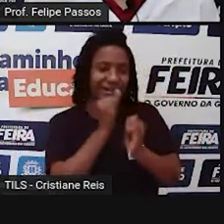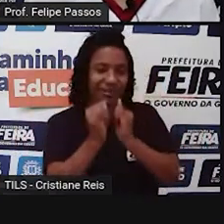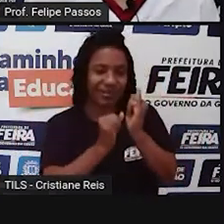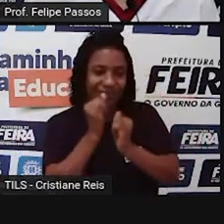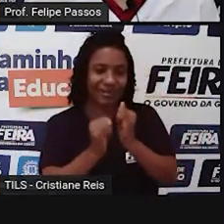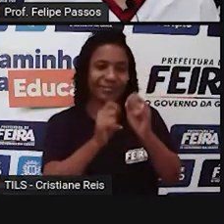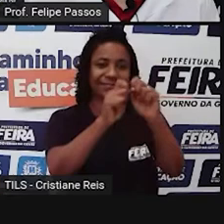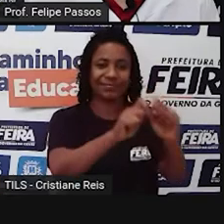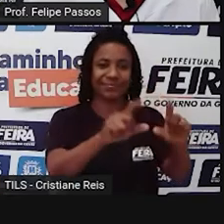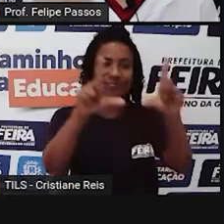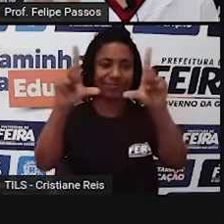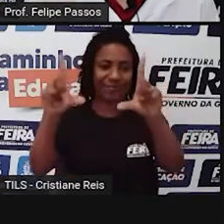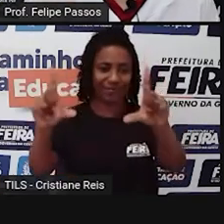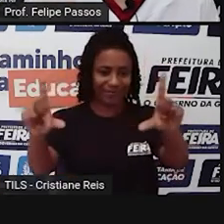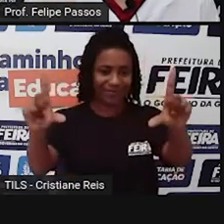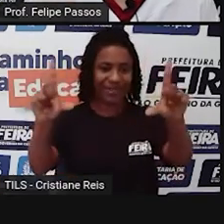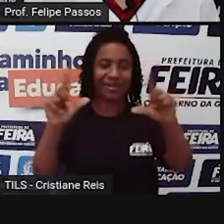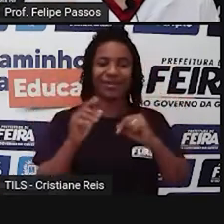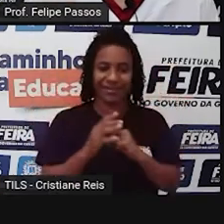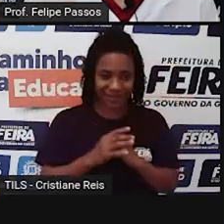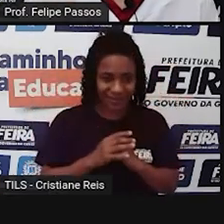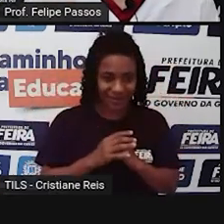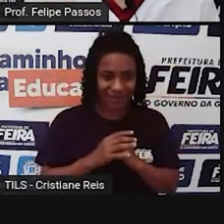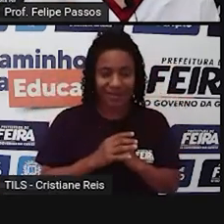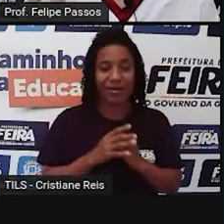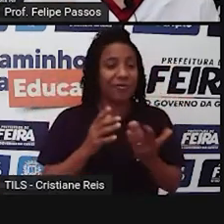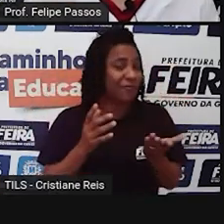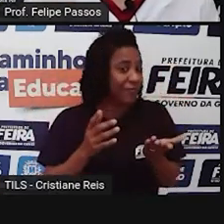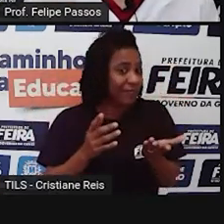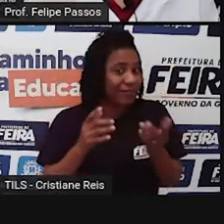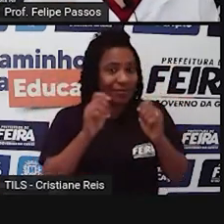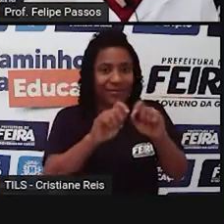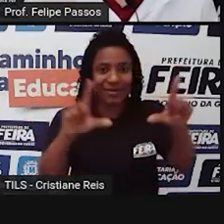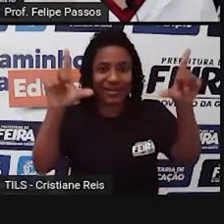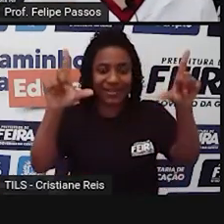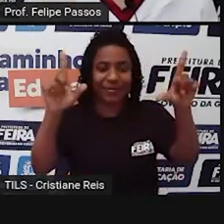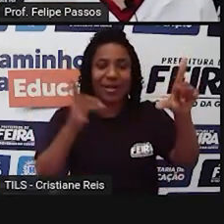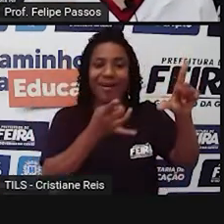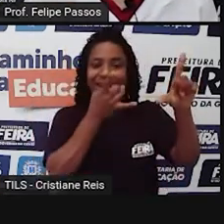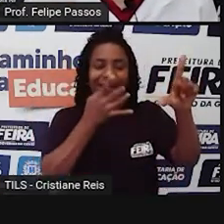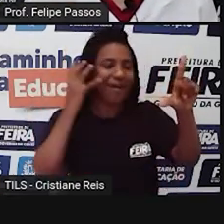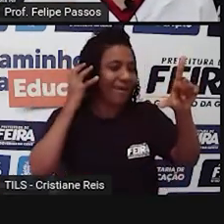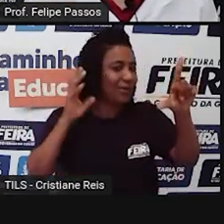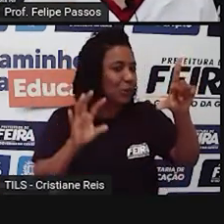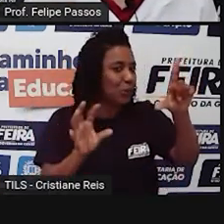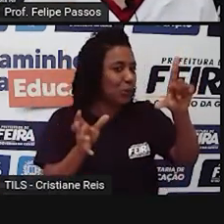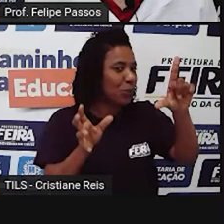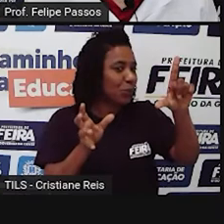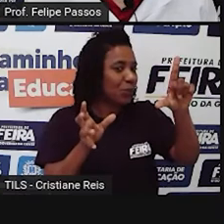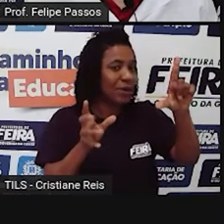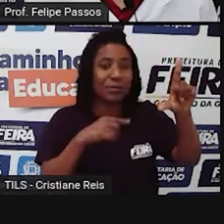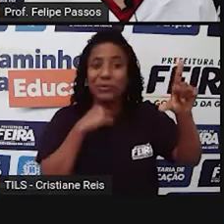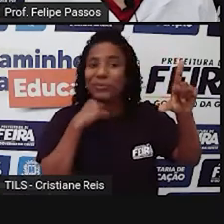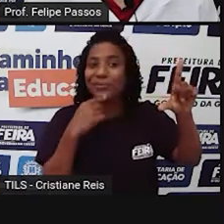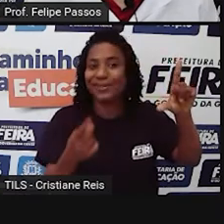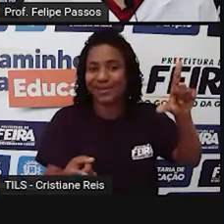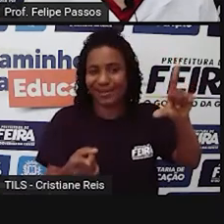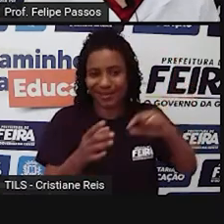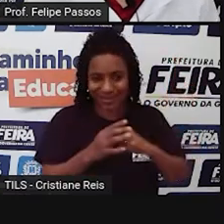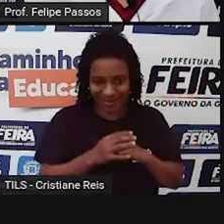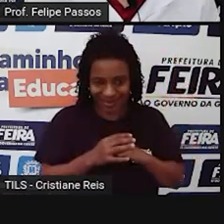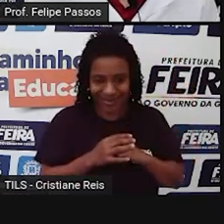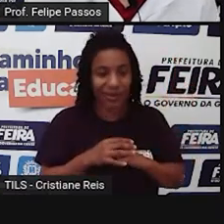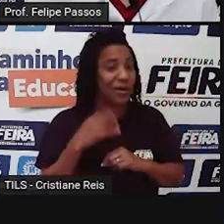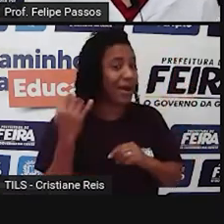sem a mídia digital, sem a TV, o sinal de TV, sinal de rádio, a gente não conseguiria. Então, essa Revolução Digital,